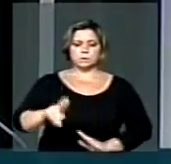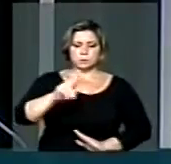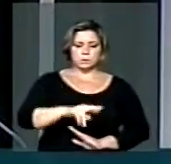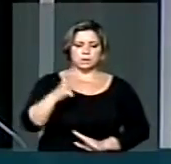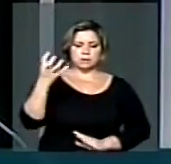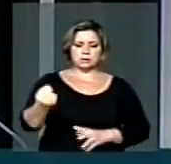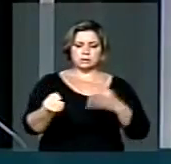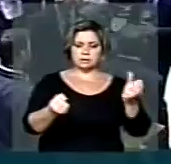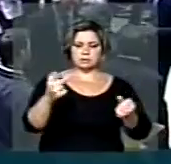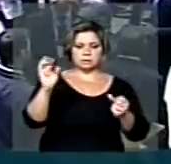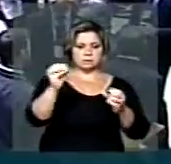e de outro. Obrigado, PMDB.